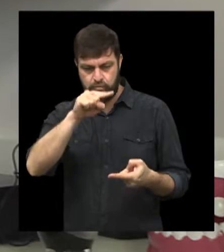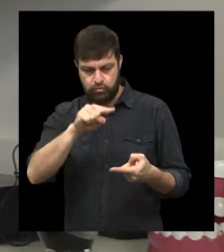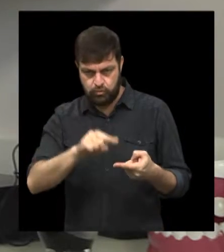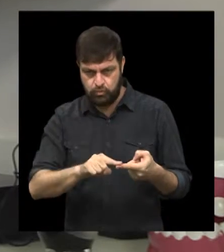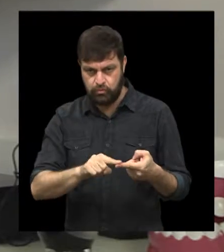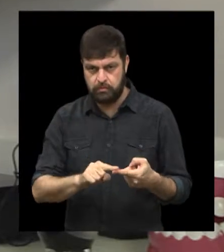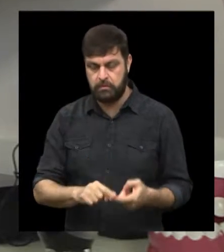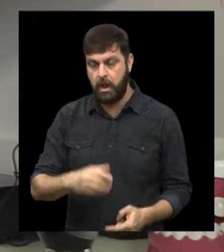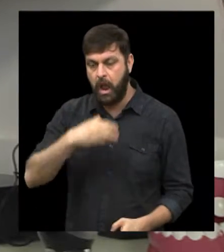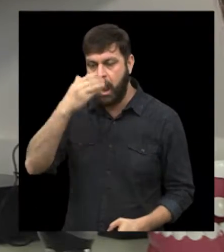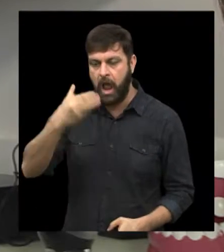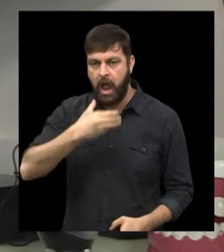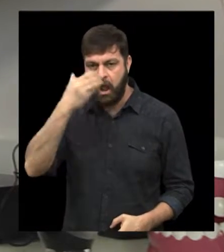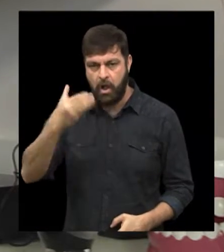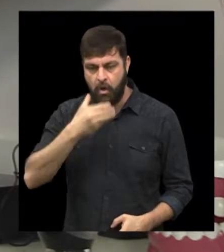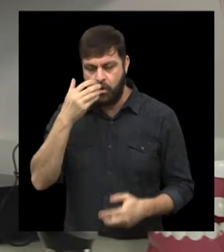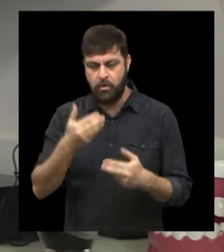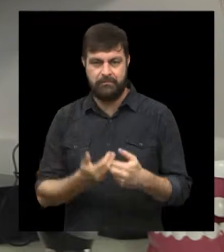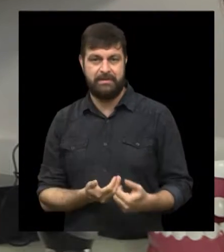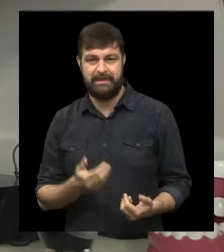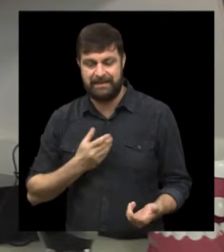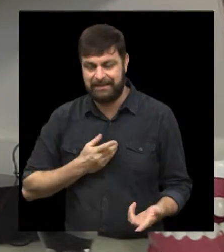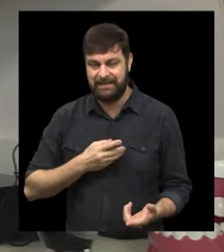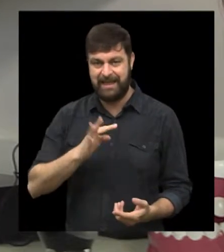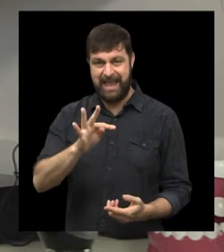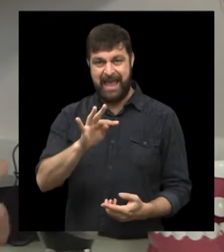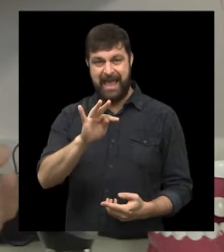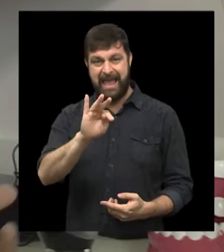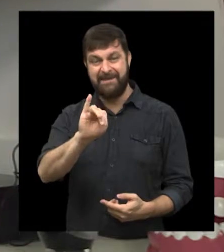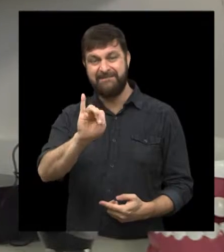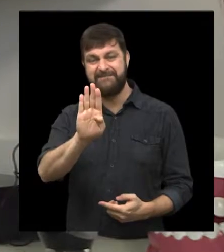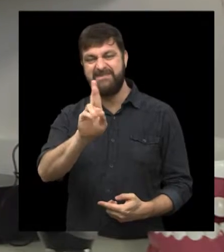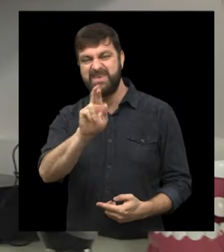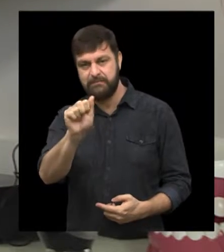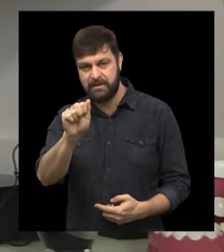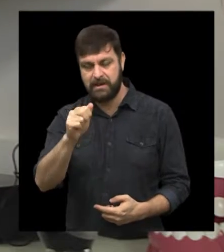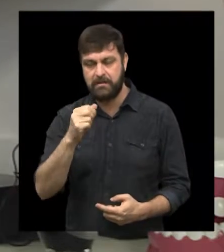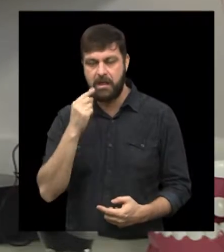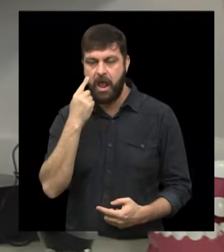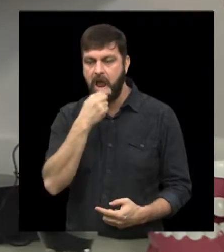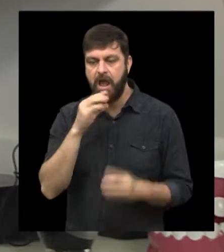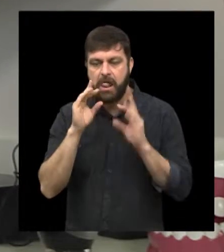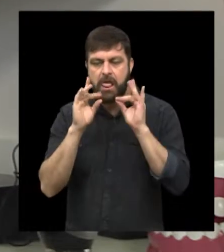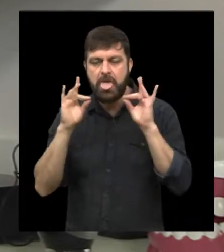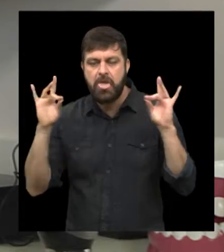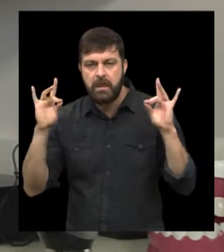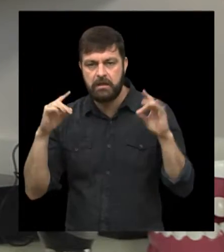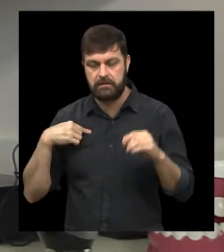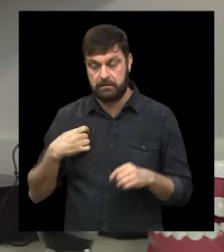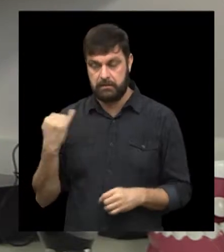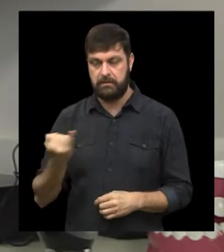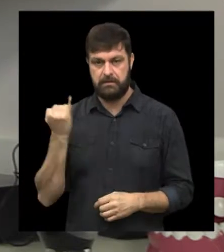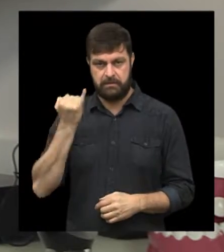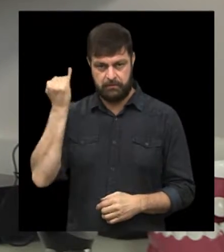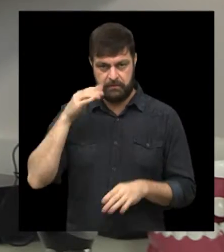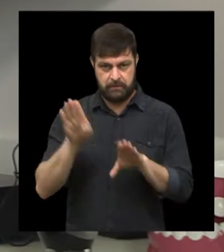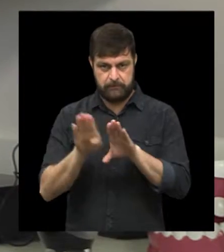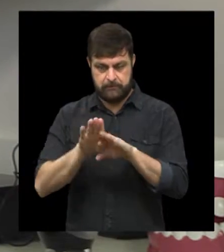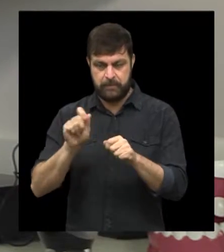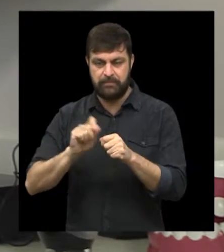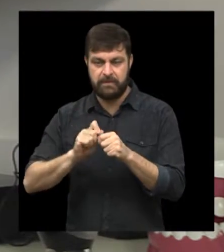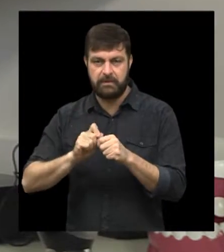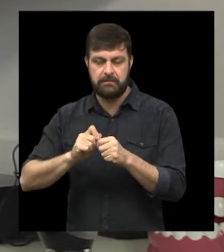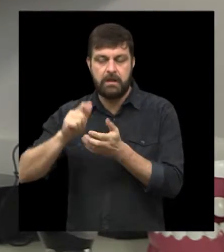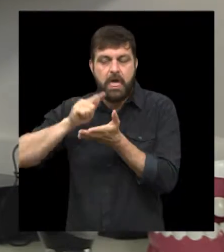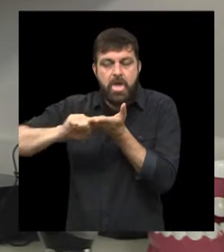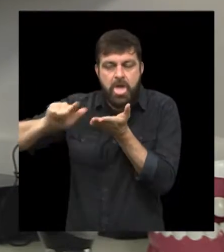ingerir alimentos mais fibrosos, porque eles vão produzir mais saliva, a saliva é importantíssima para o hálito, e também eles já fazem uma